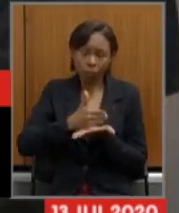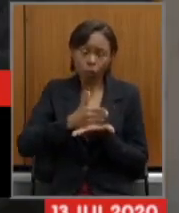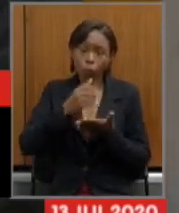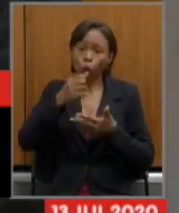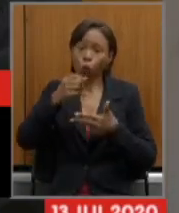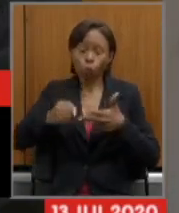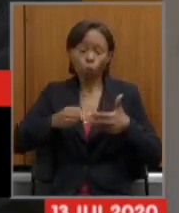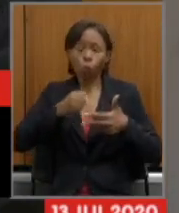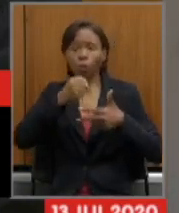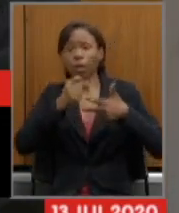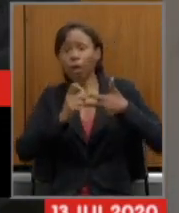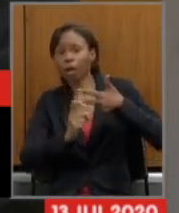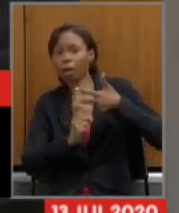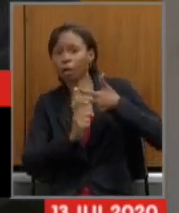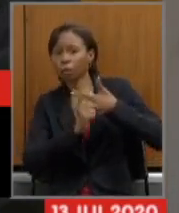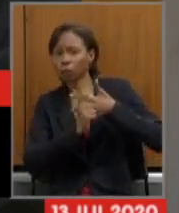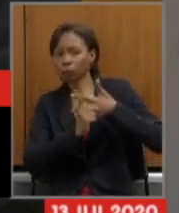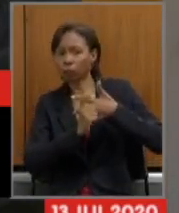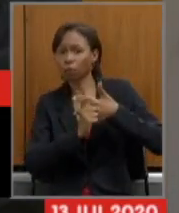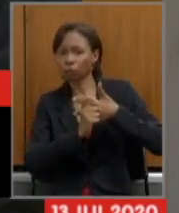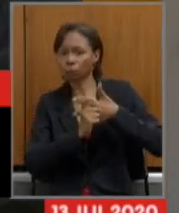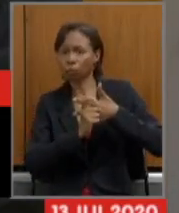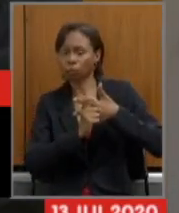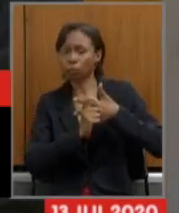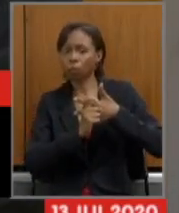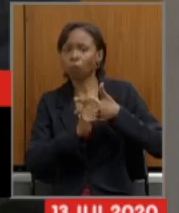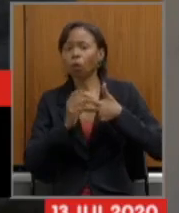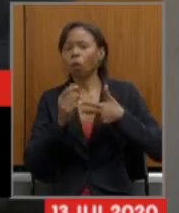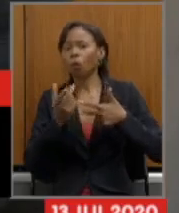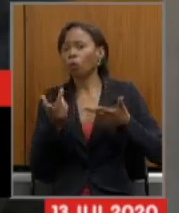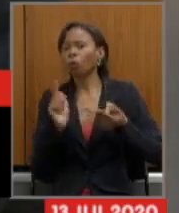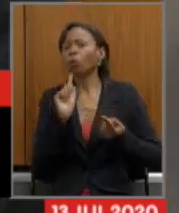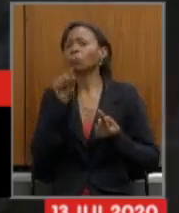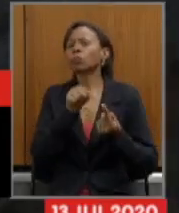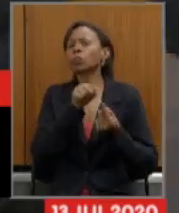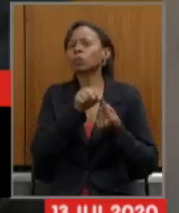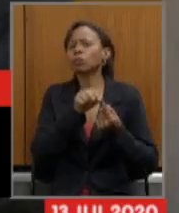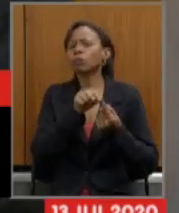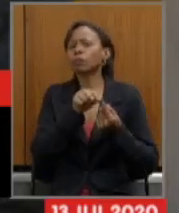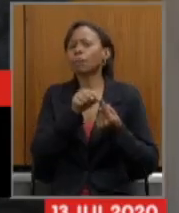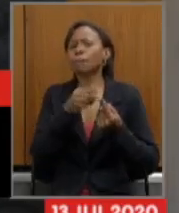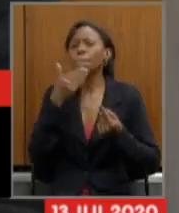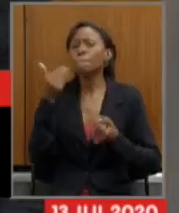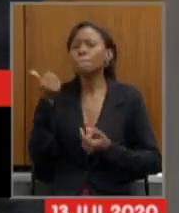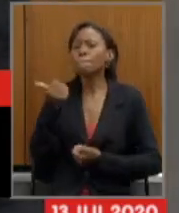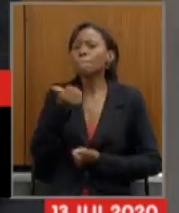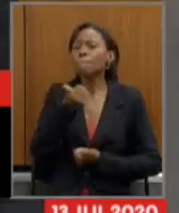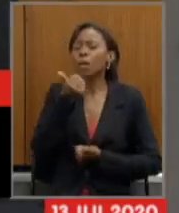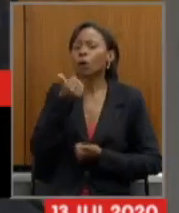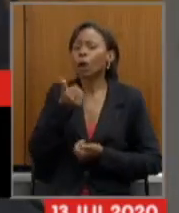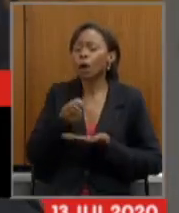com o intuito de melhorar a governança